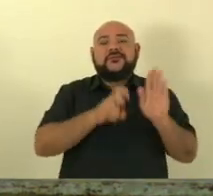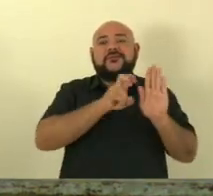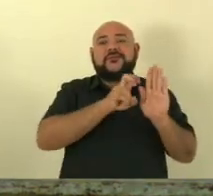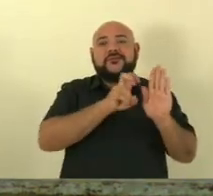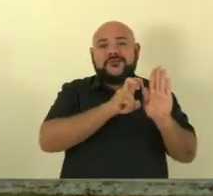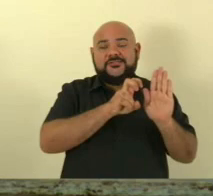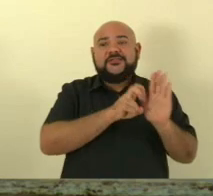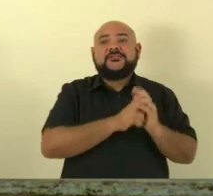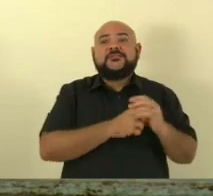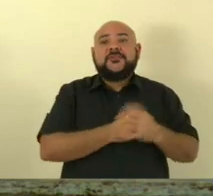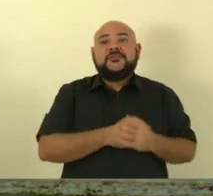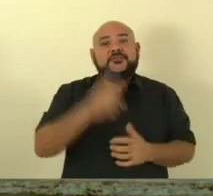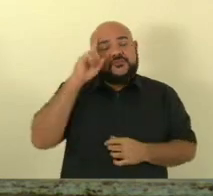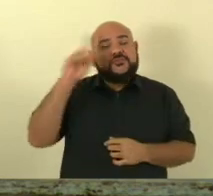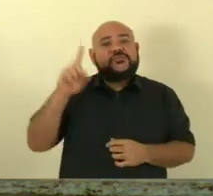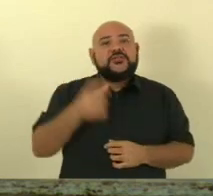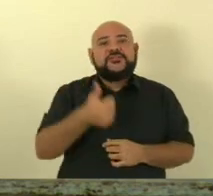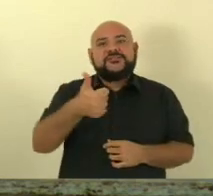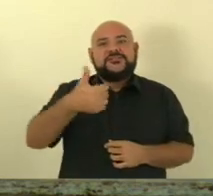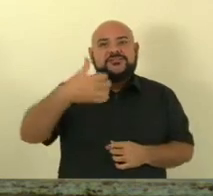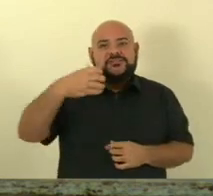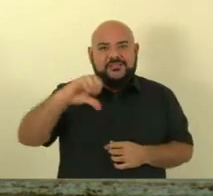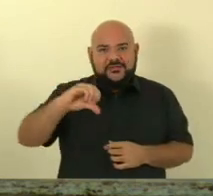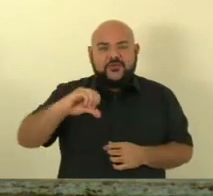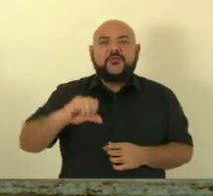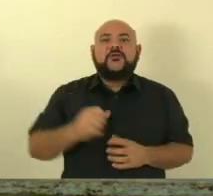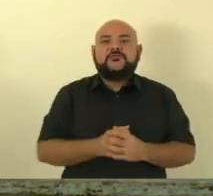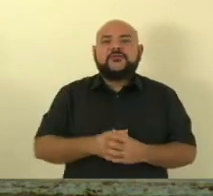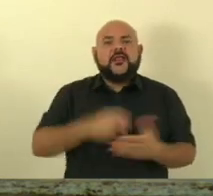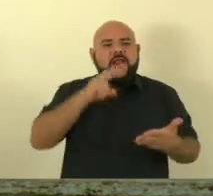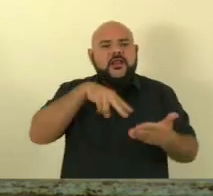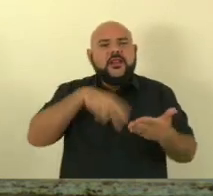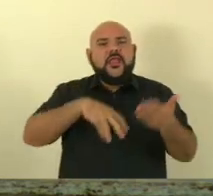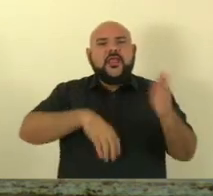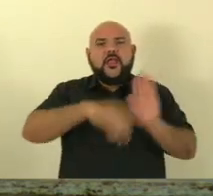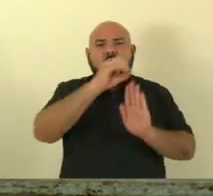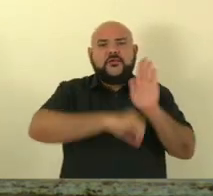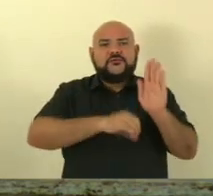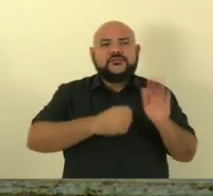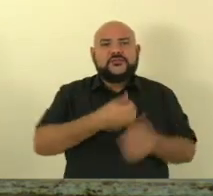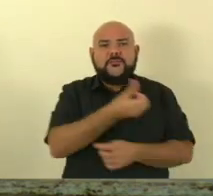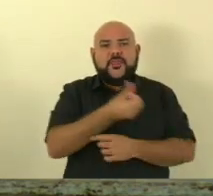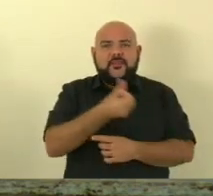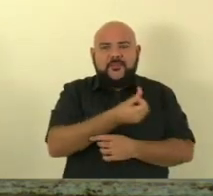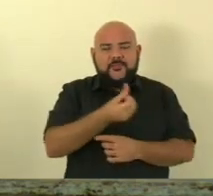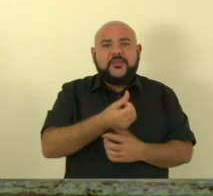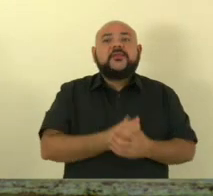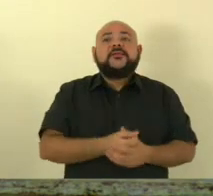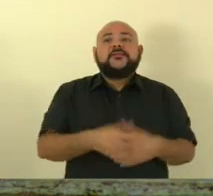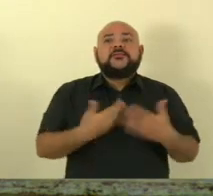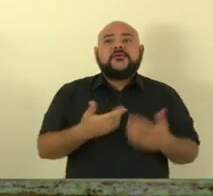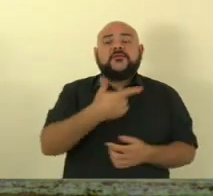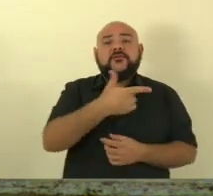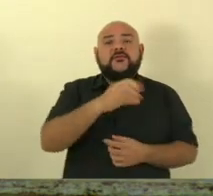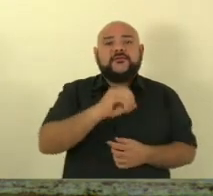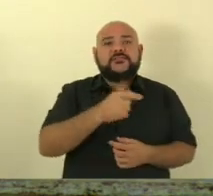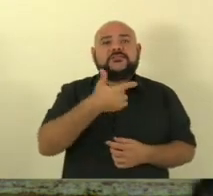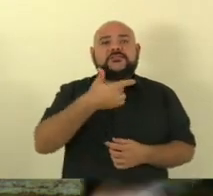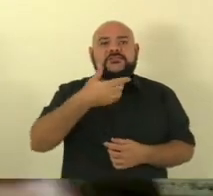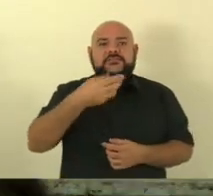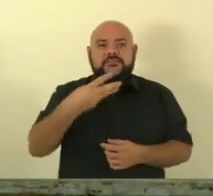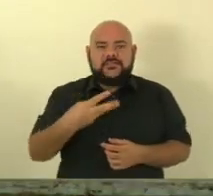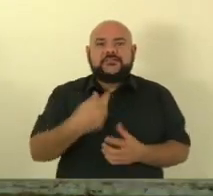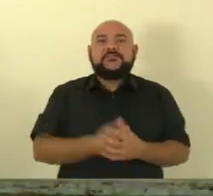Ordinária, do dia 19 de junho de 2003, onde se lê o ofício 66-2023 e 66-2023, leia-se